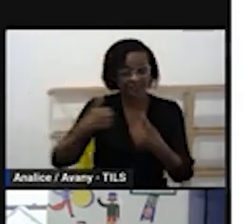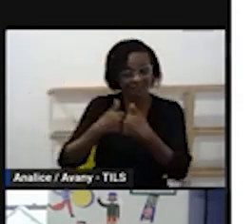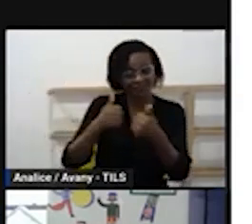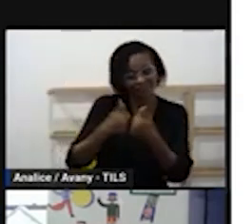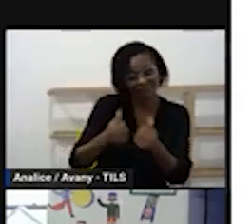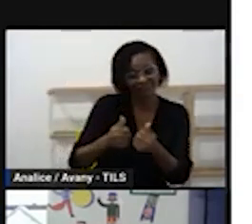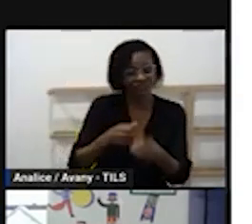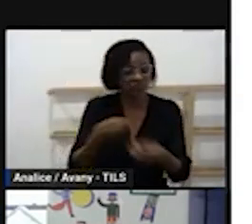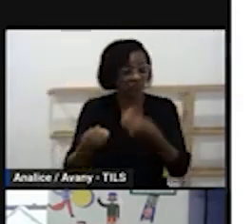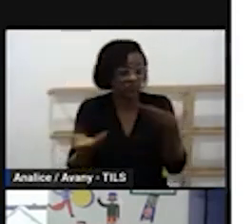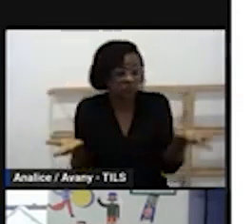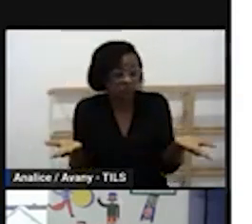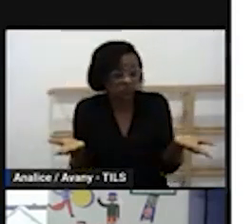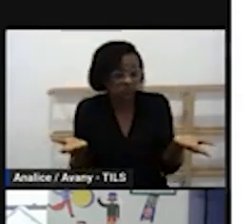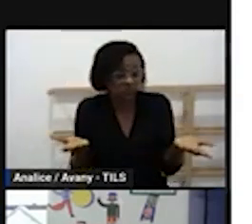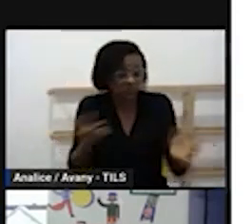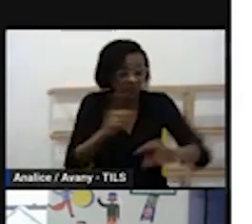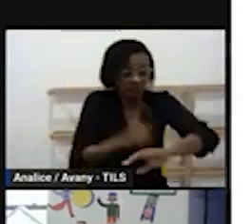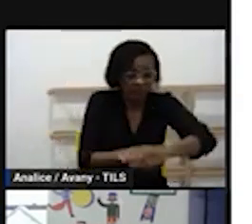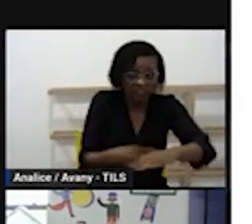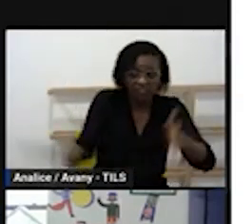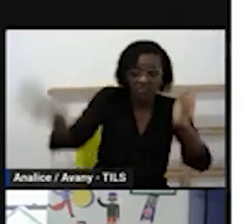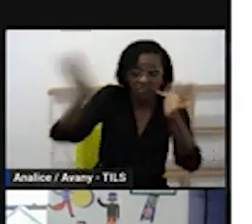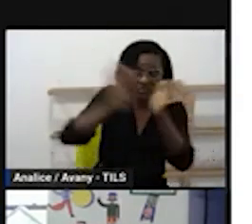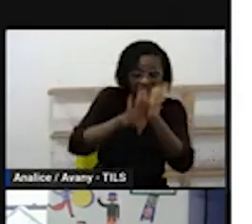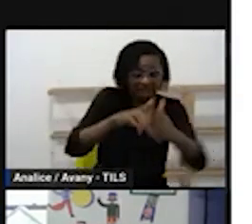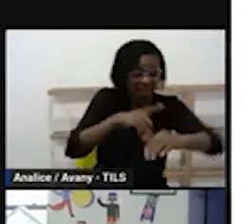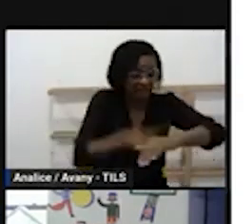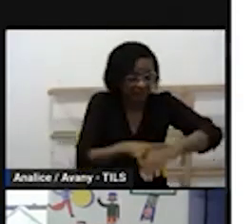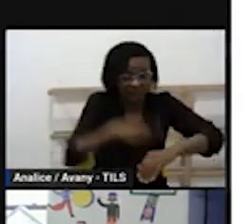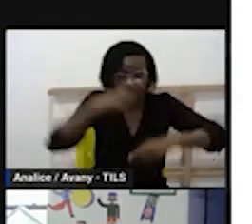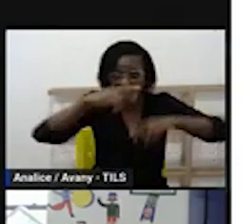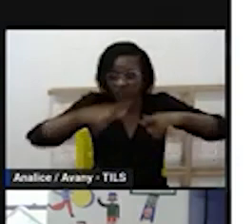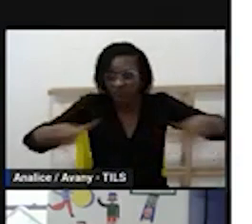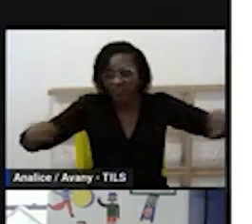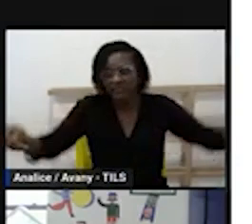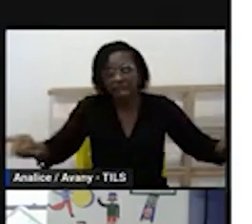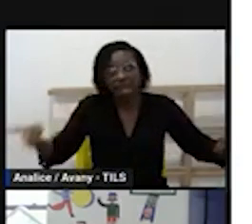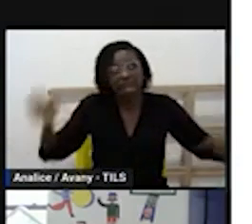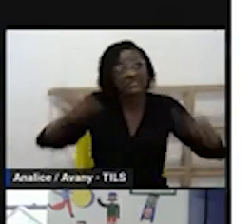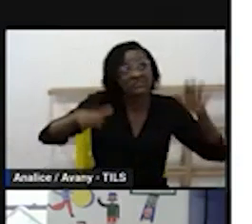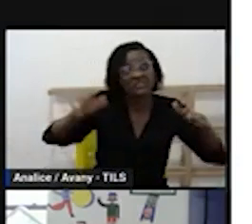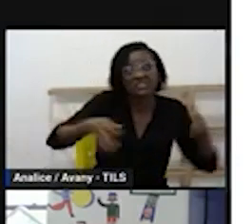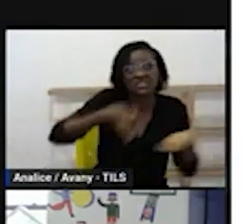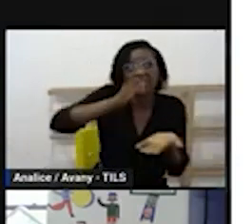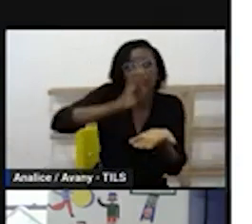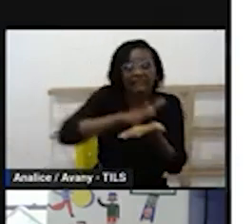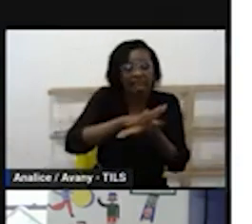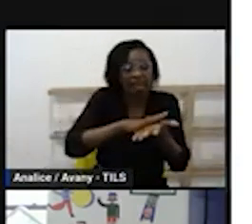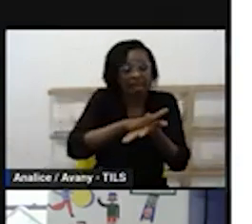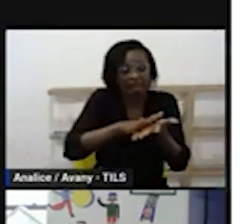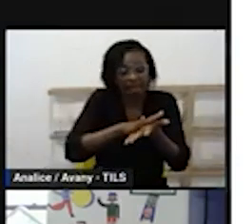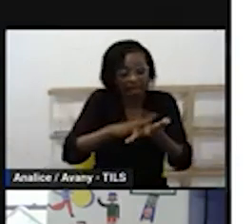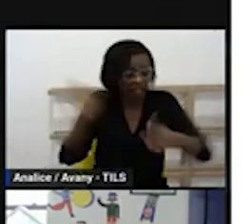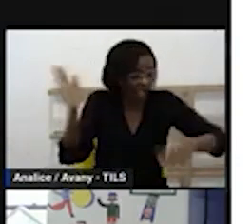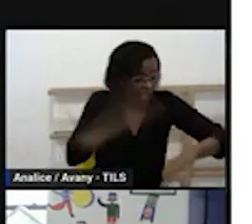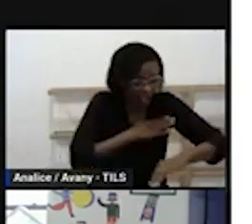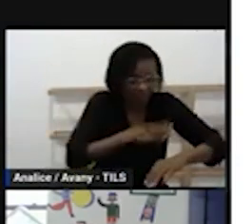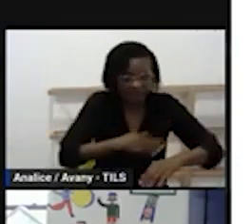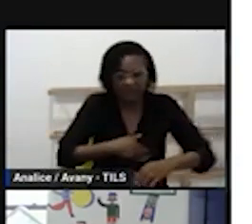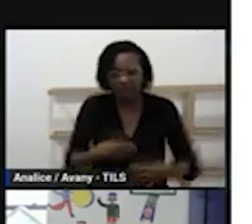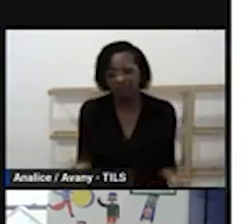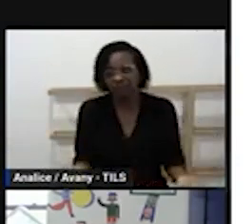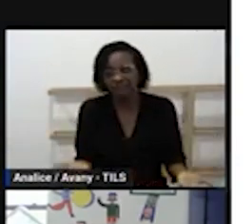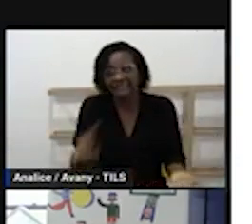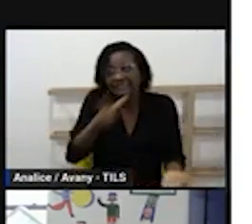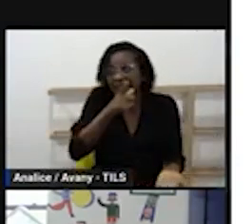diferenciado a gente precisa planejar pensando nessa criança que chega depois será que tomou café será que não tomou café vai antecipar um pouquinho o lanche porque